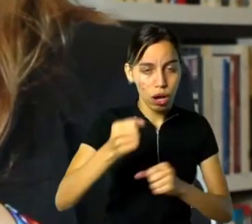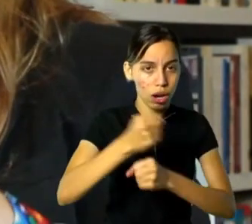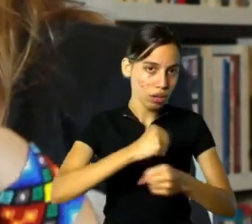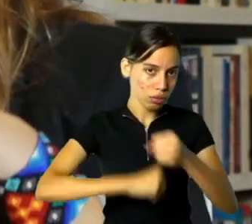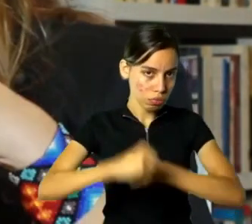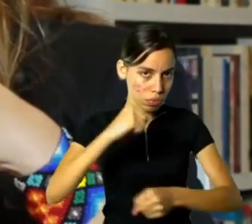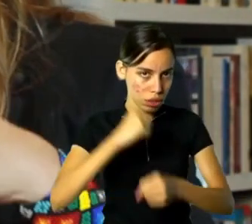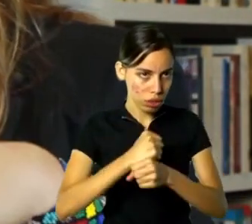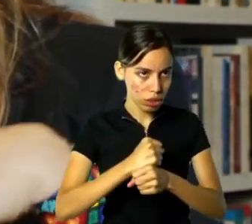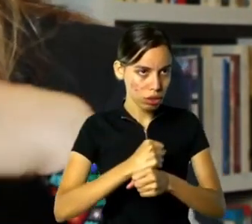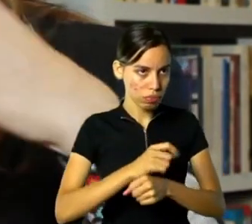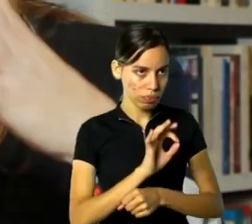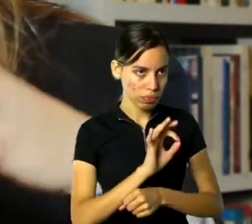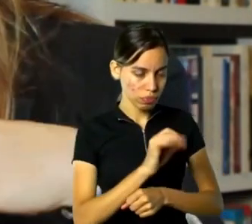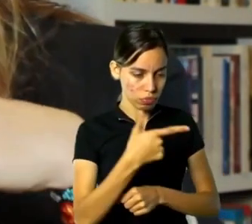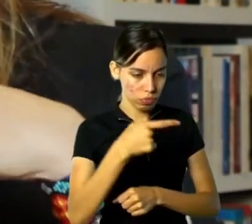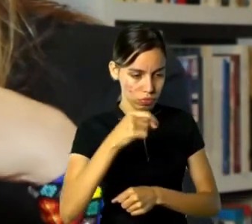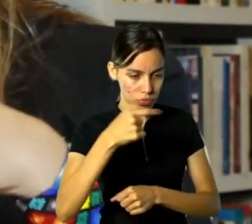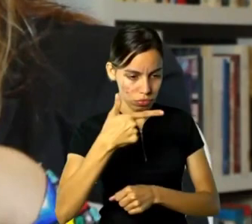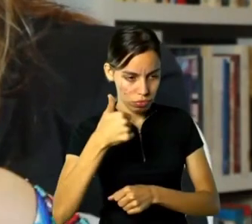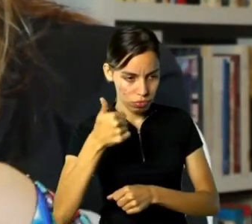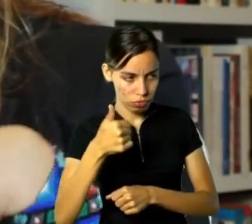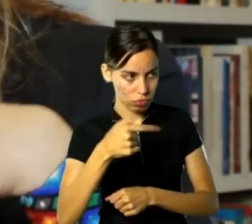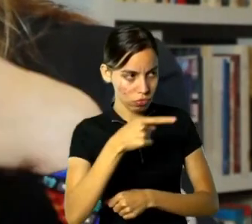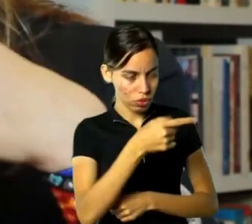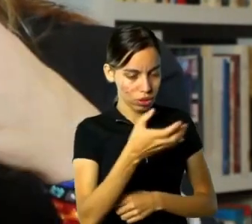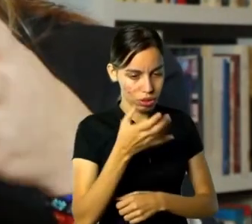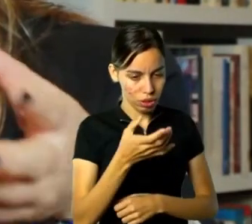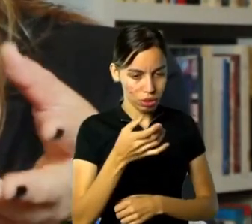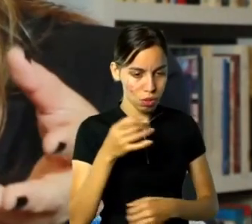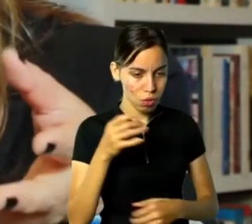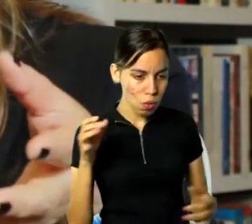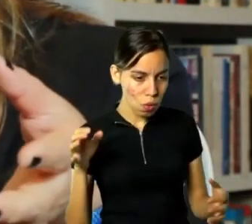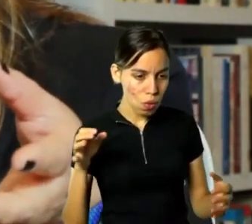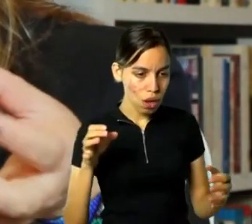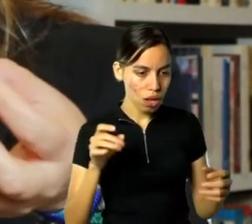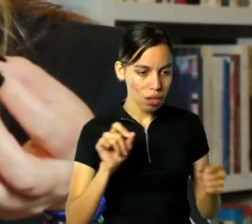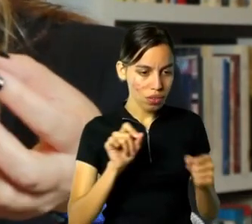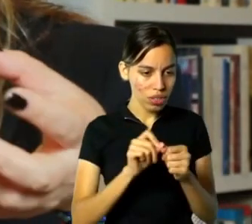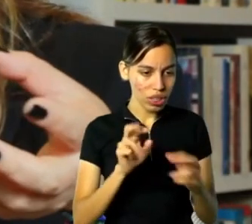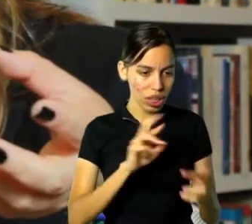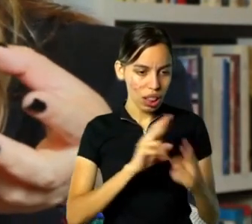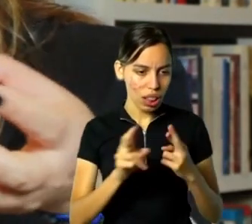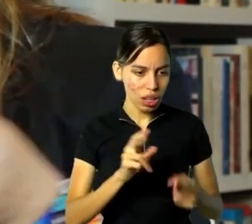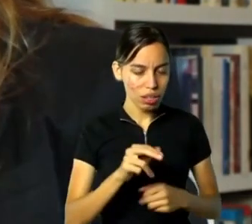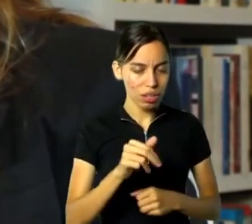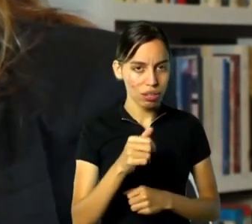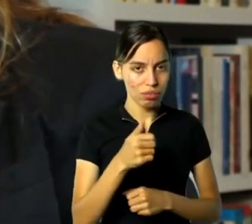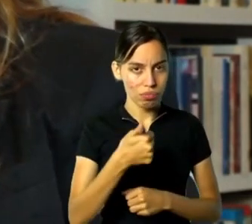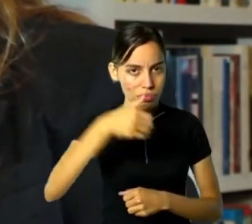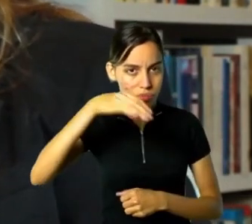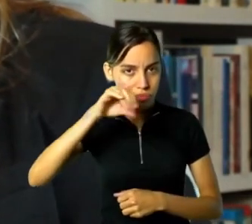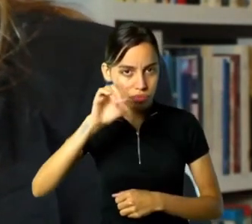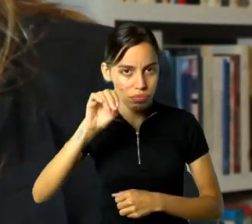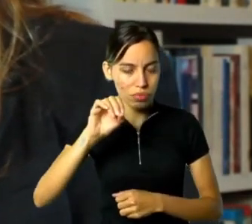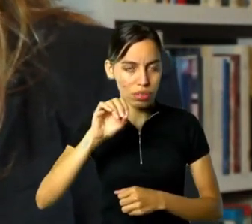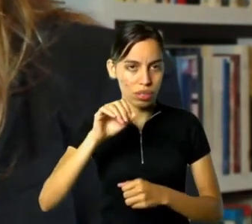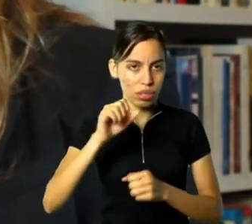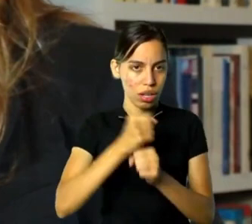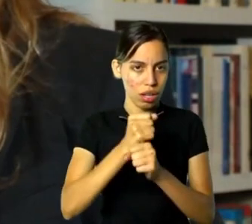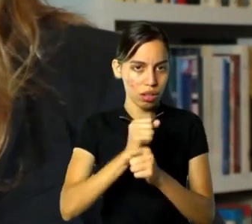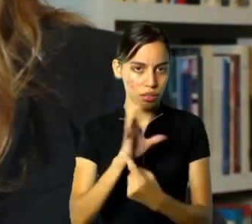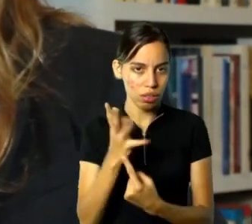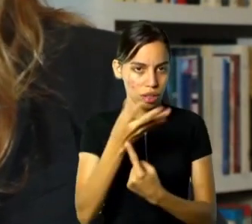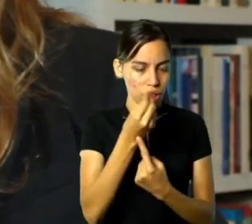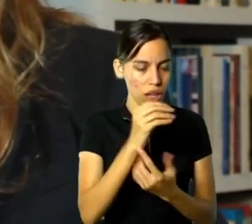coincidir com a Semana de Arte Moderna, 100 anos, mais de 60 anos do Guignar, nesse ano? Como é que foi? Na verdade, esse